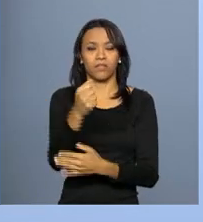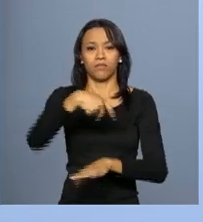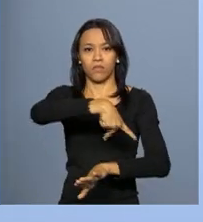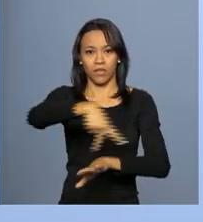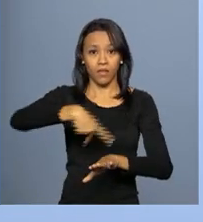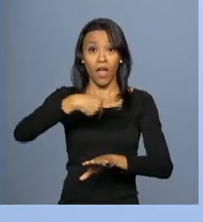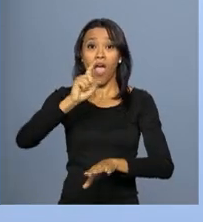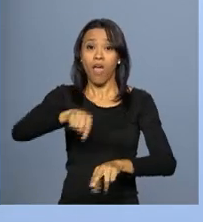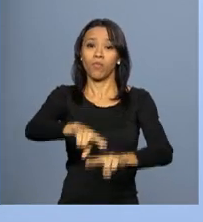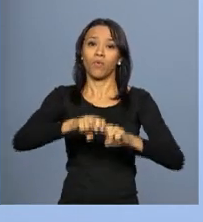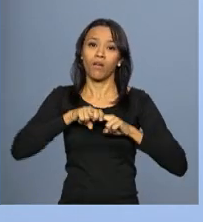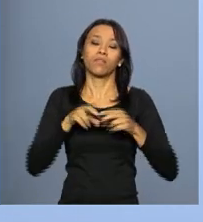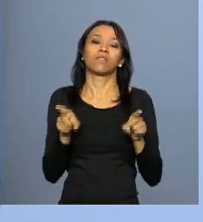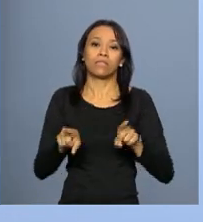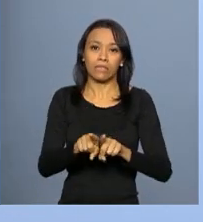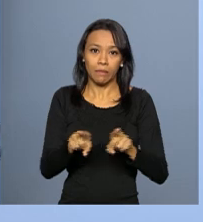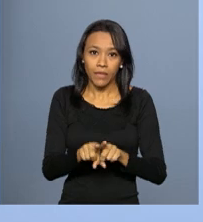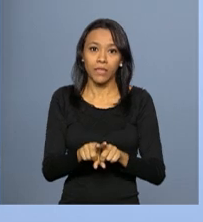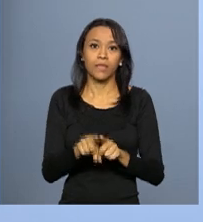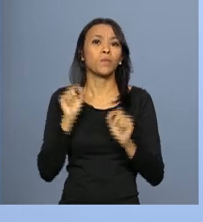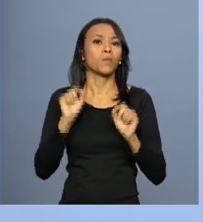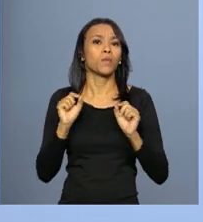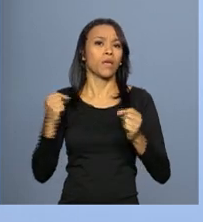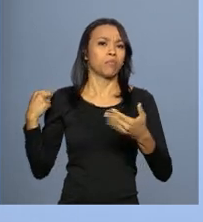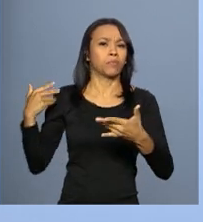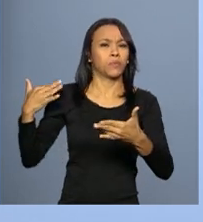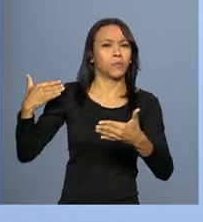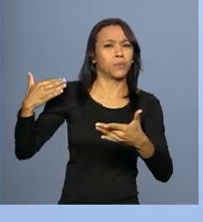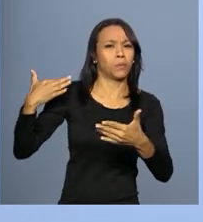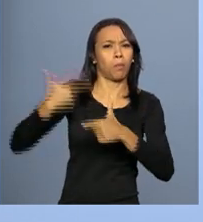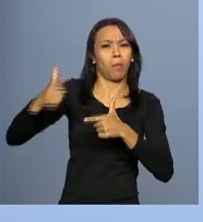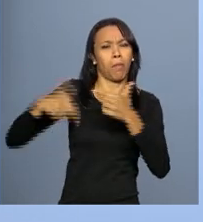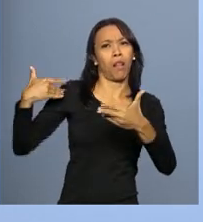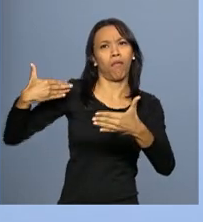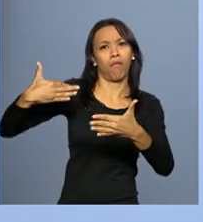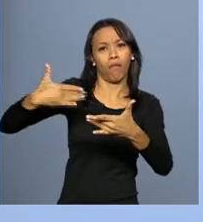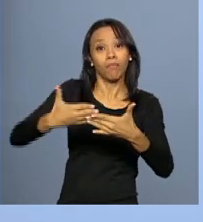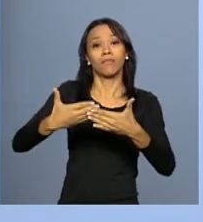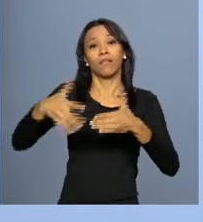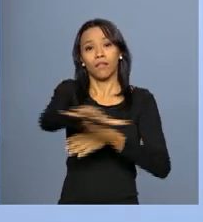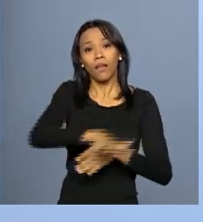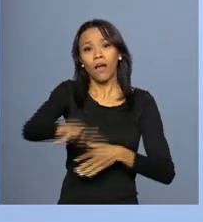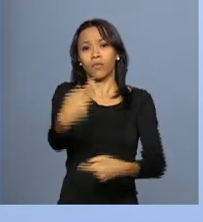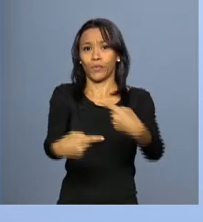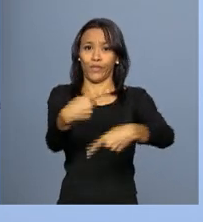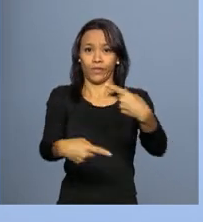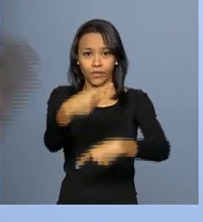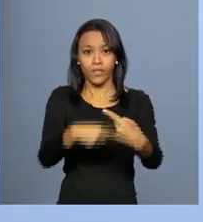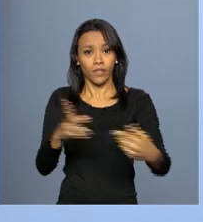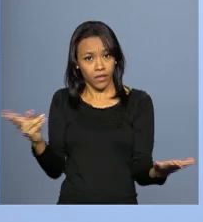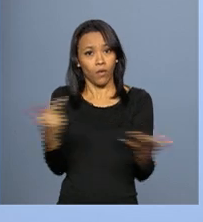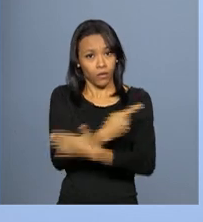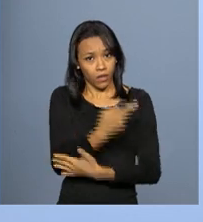devida também à sistemática crise política que provocam no